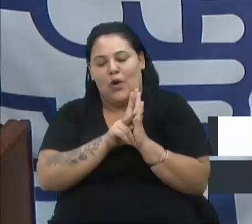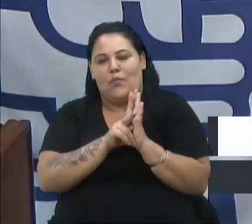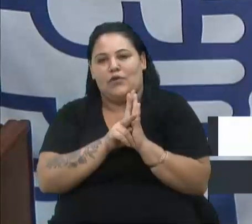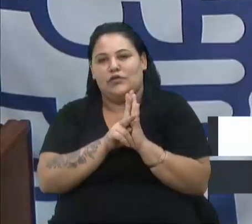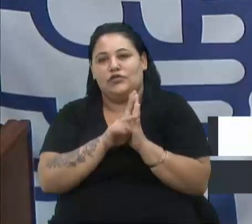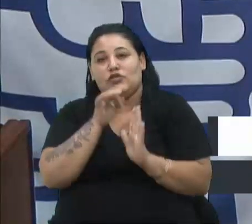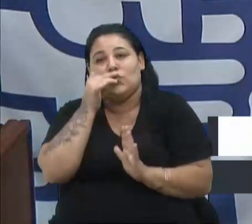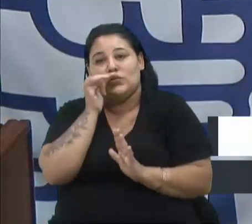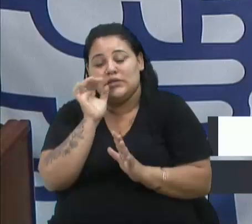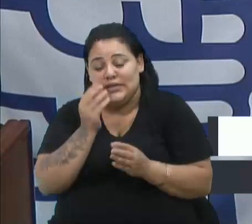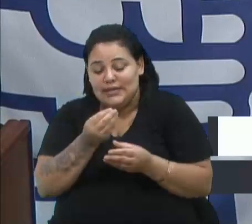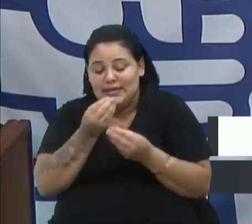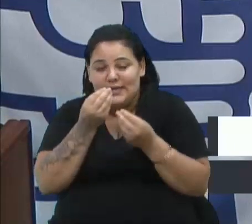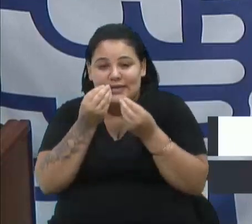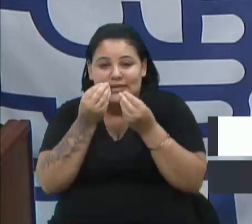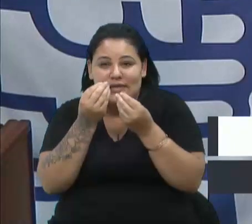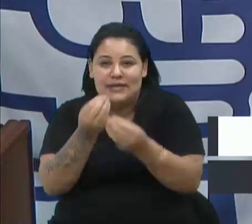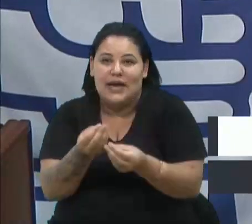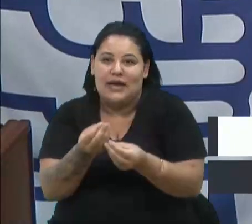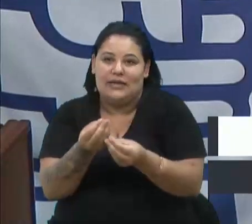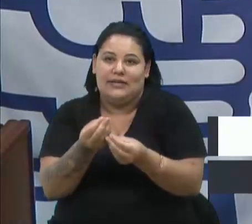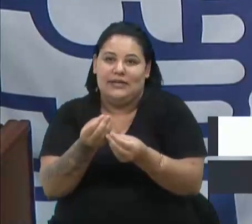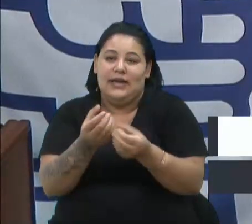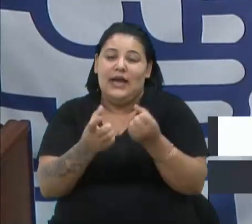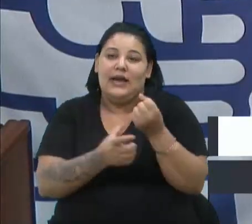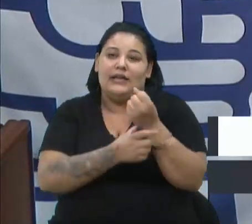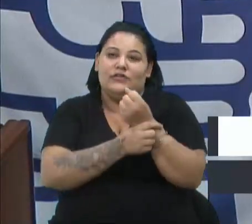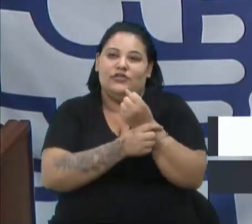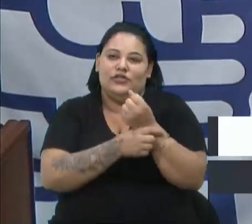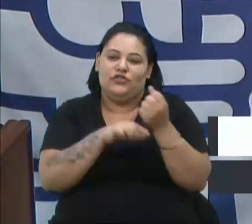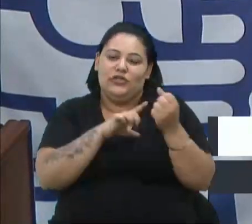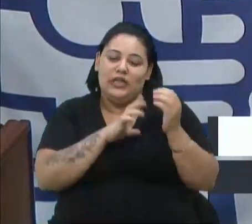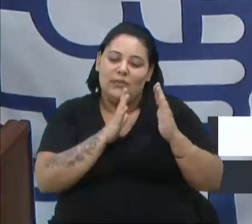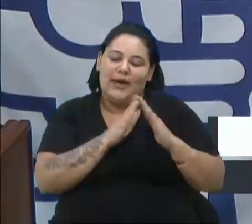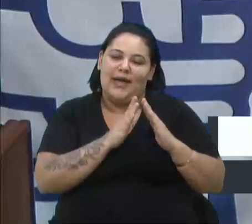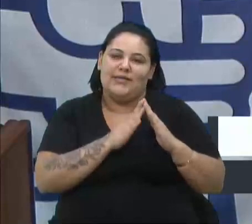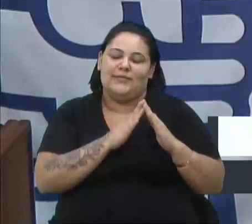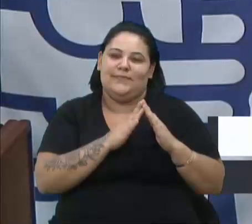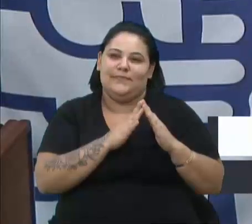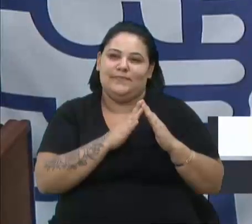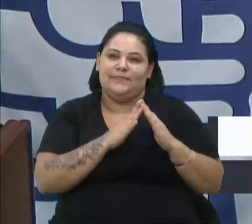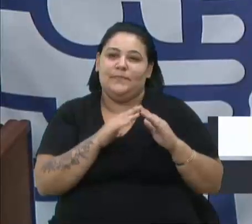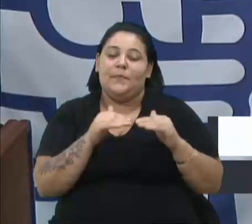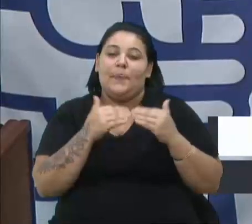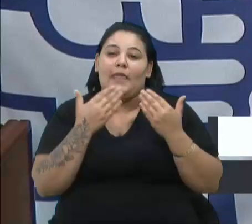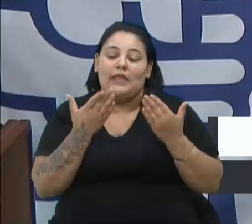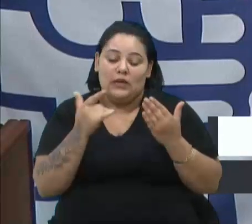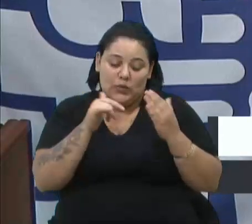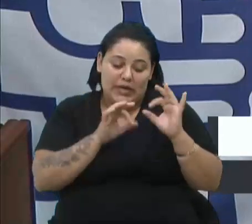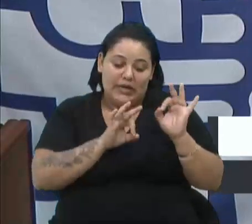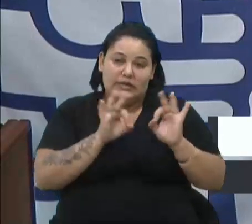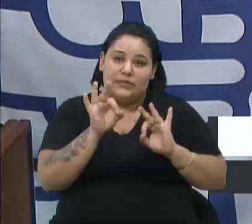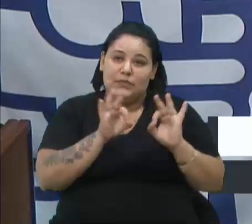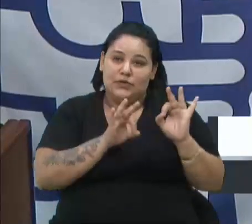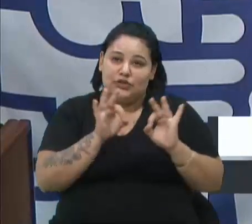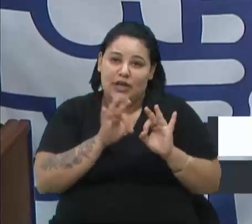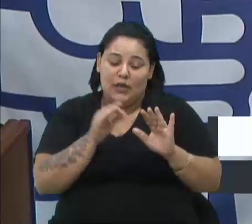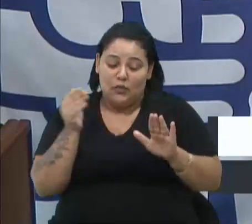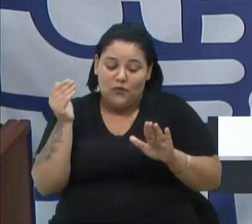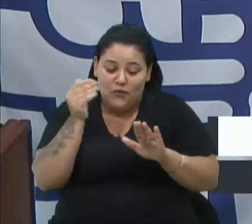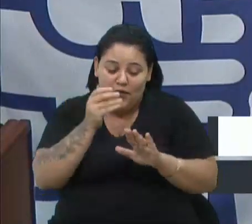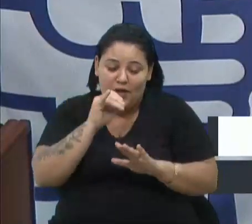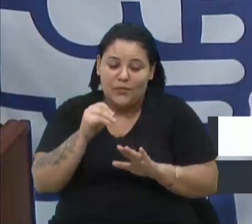a elas, então, a condição de poder garantir, então, a sua moradia. Então, este projeto vem numa